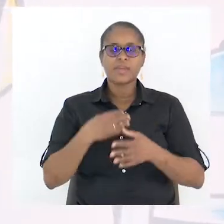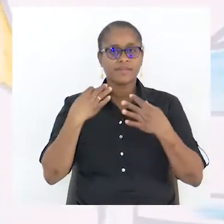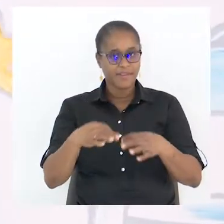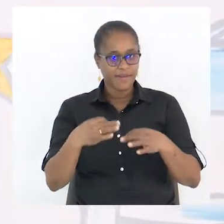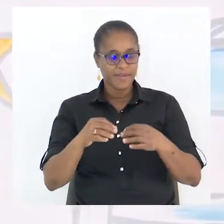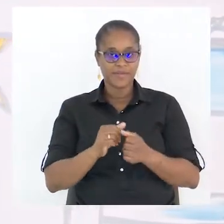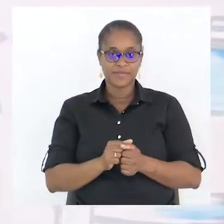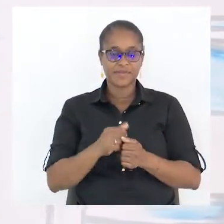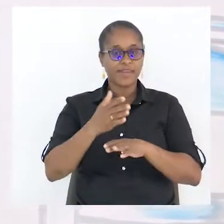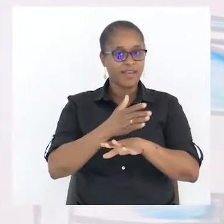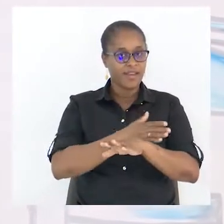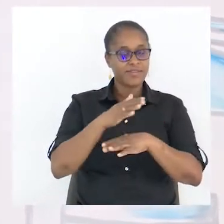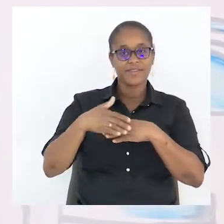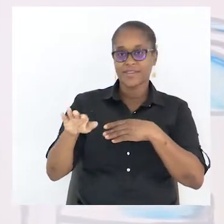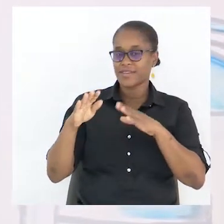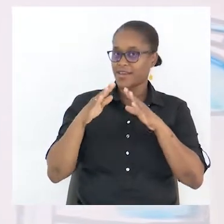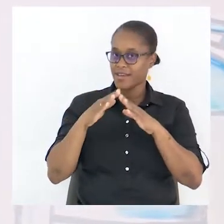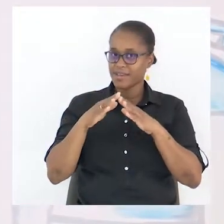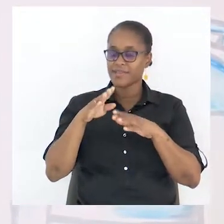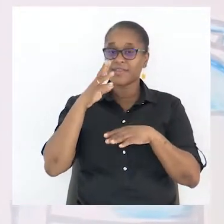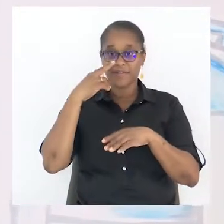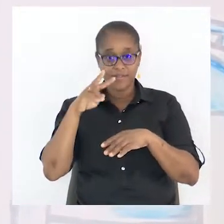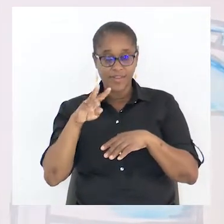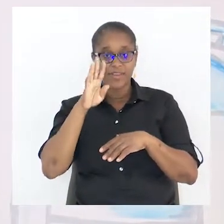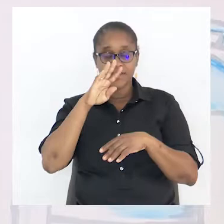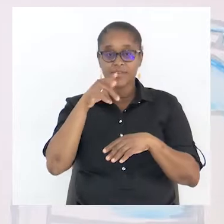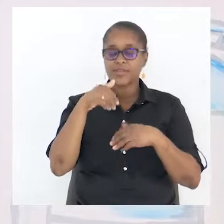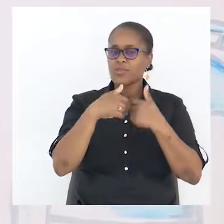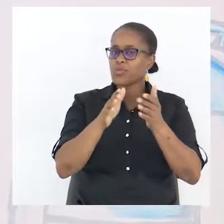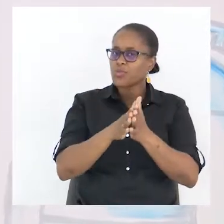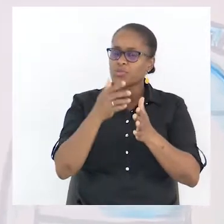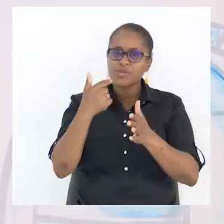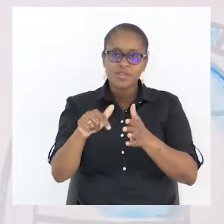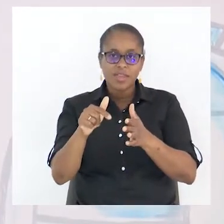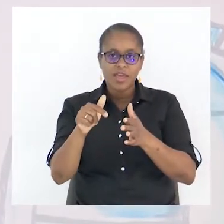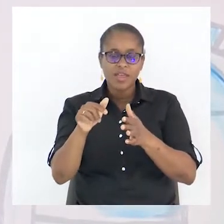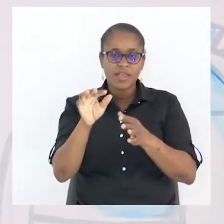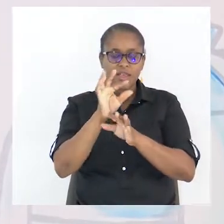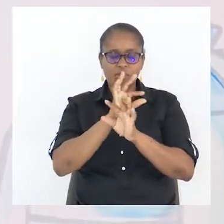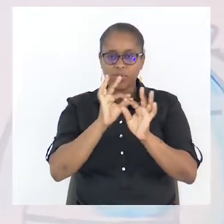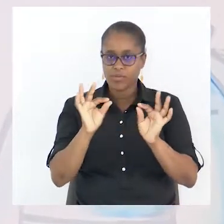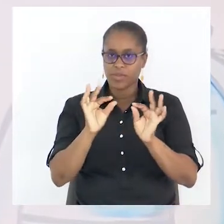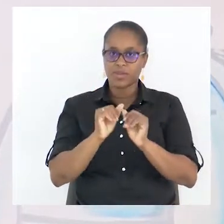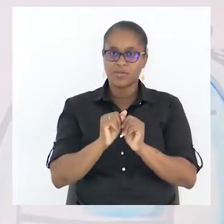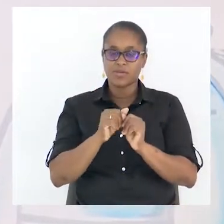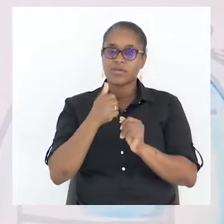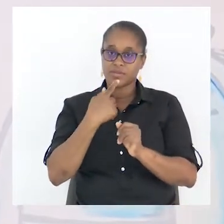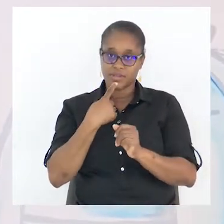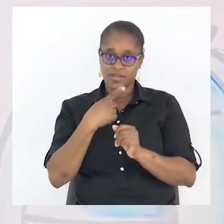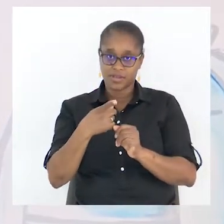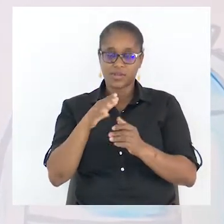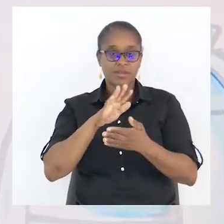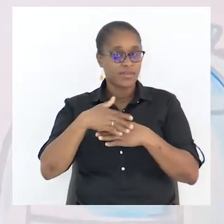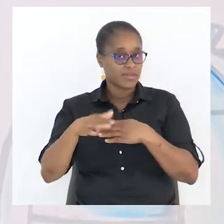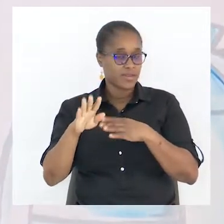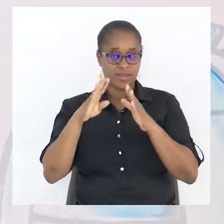Sempre antes de sair de casa, certifique que tudo está ok contigo, ok? Não